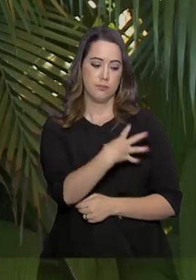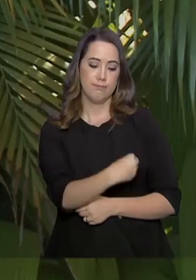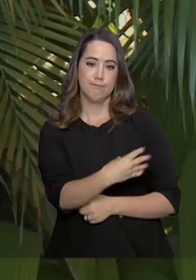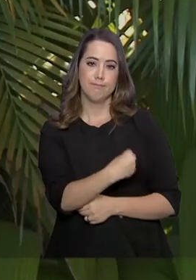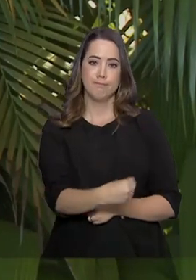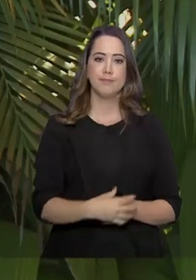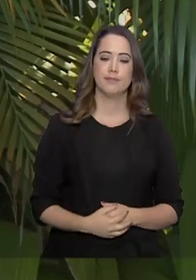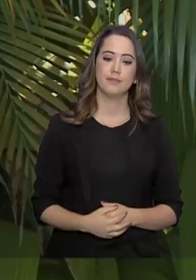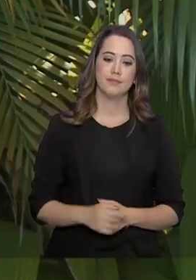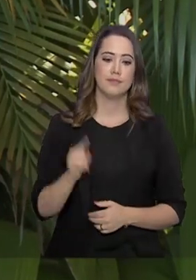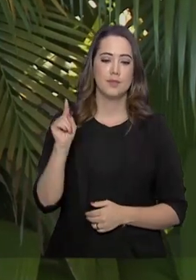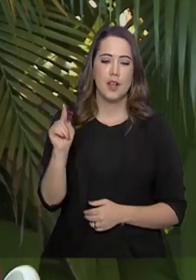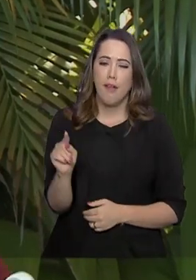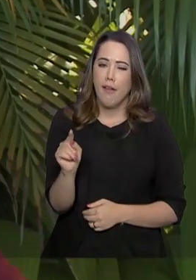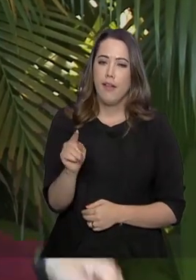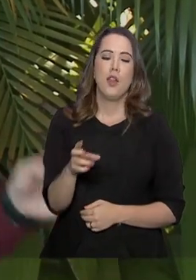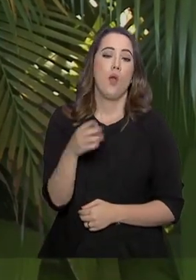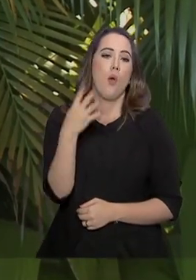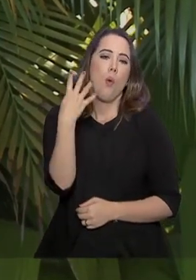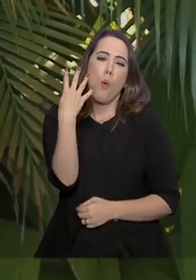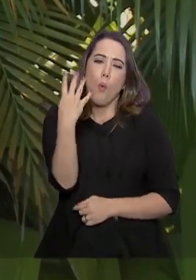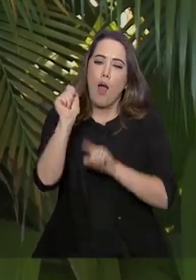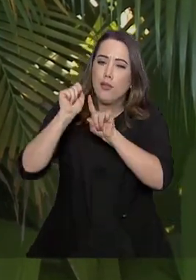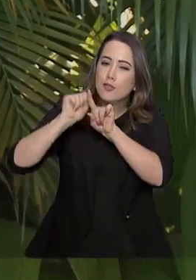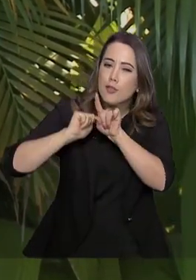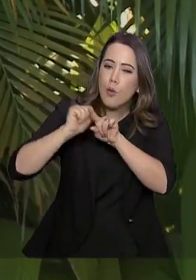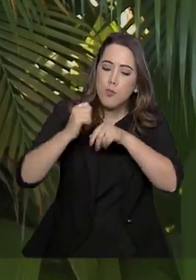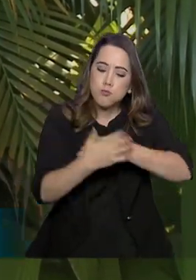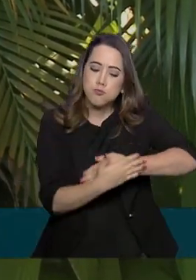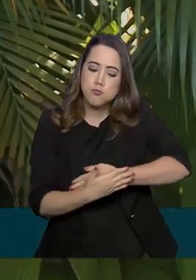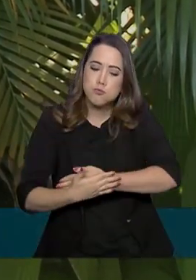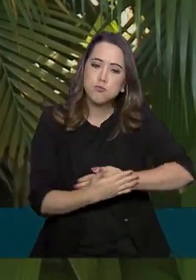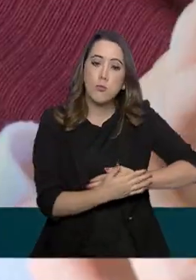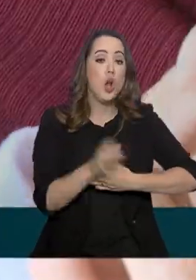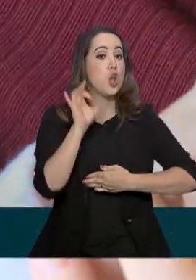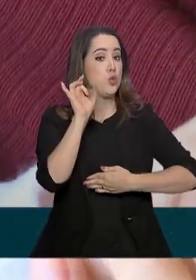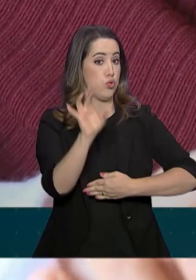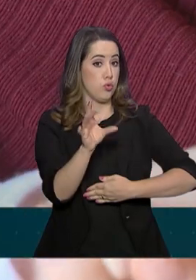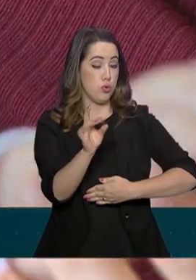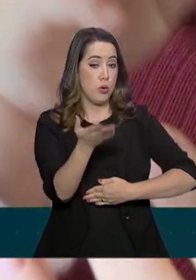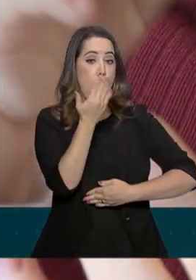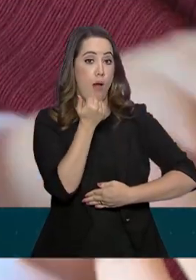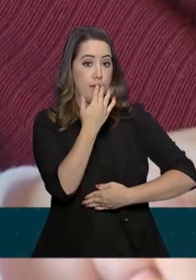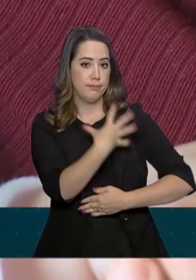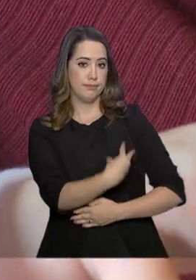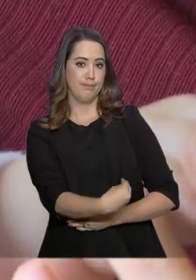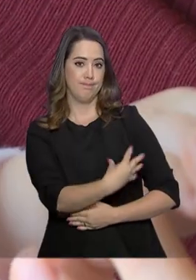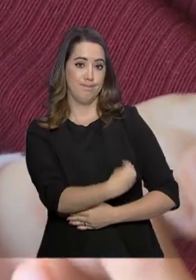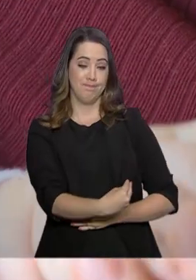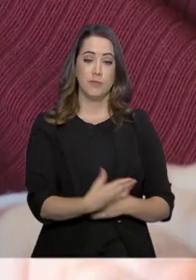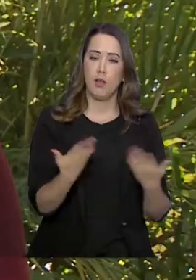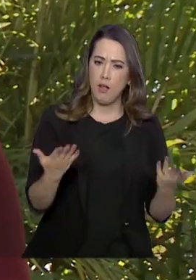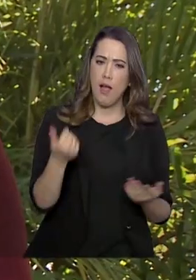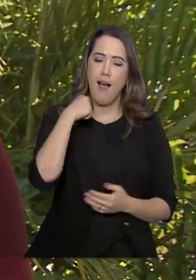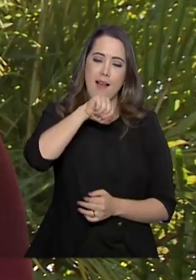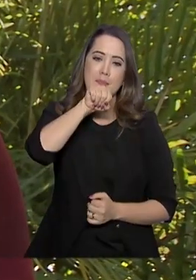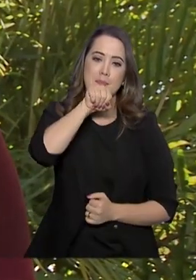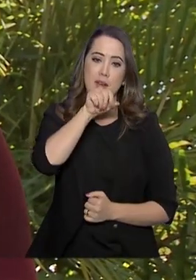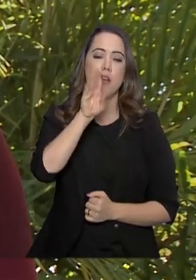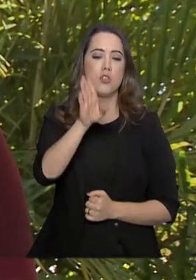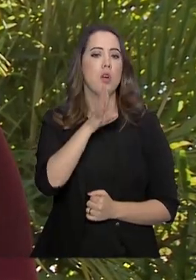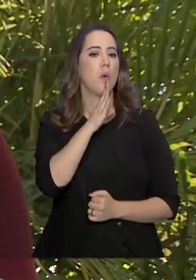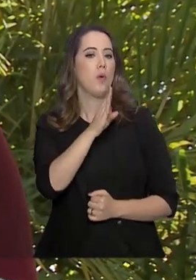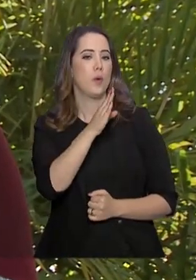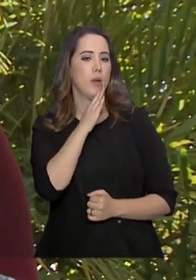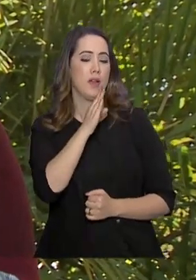O pequeno Gael tem quatro meses e a sua única alimentação é o leite materno. A mãe Carla já